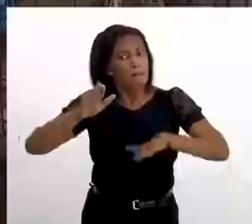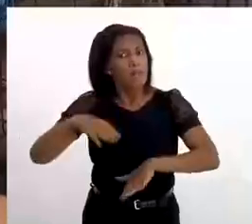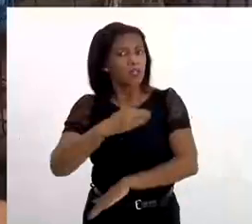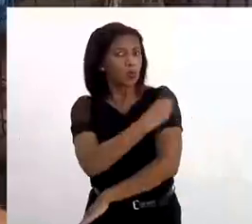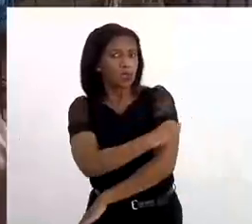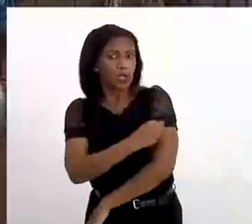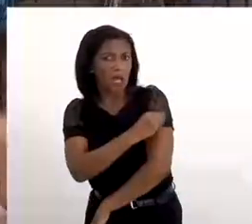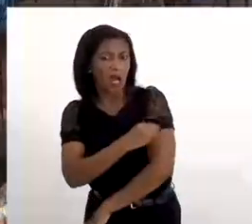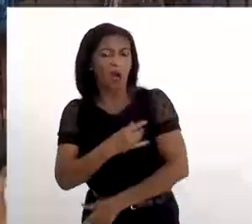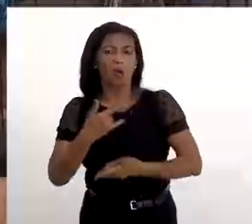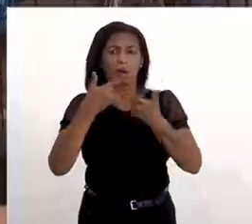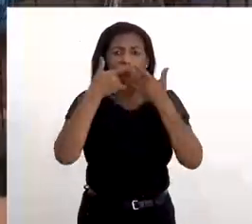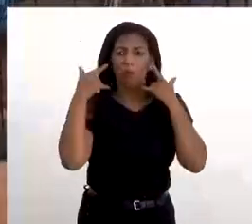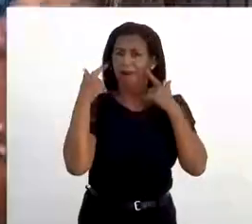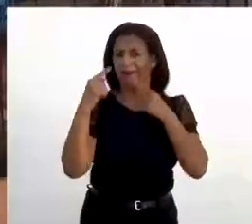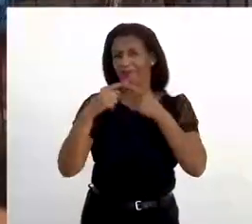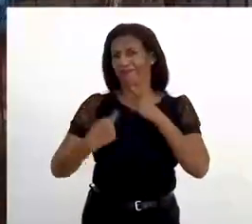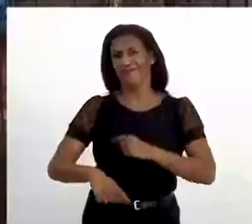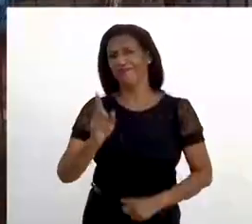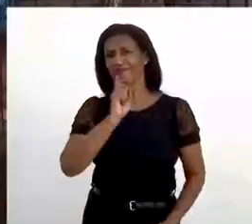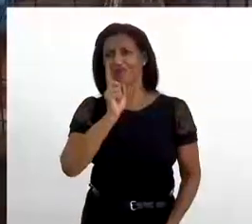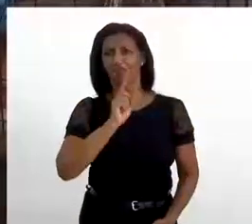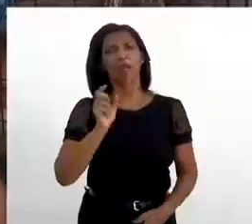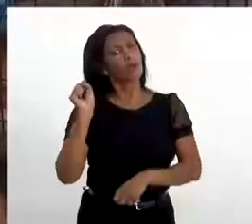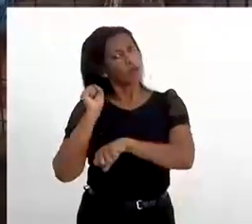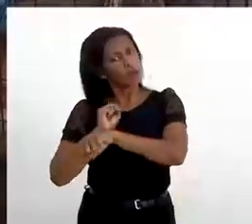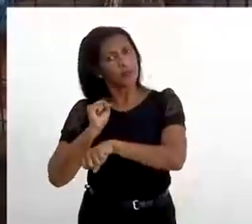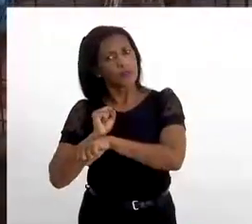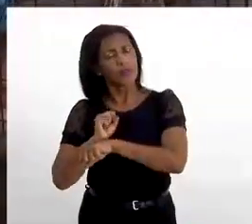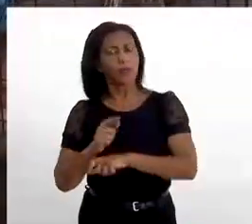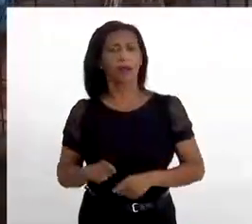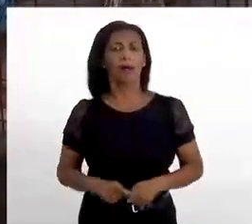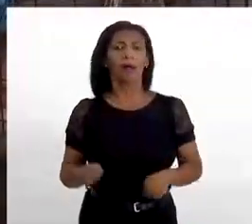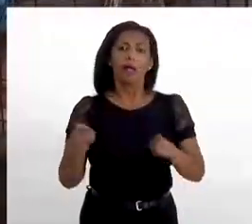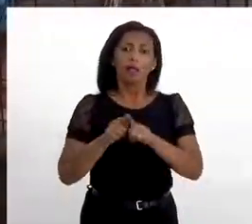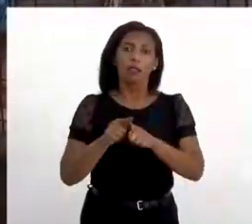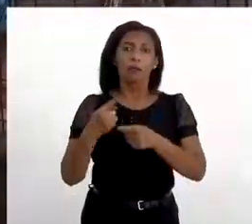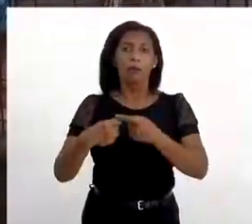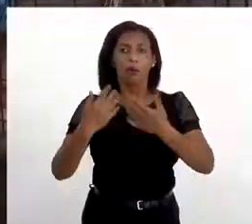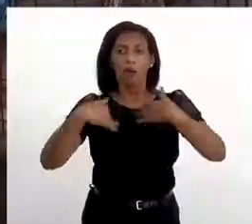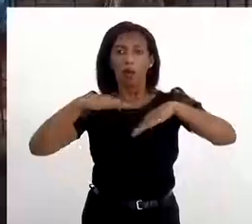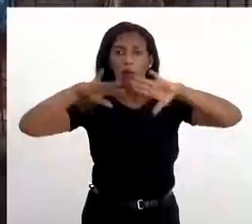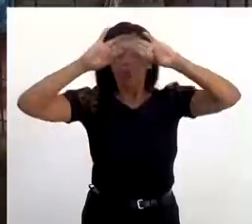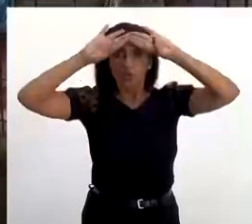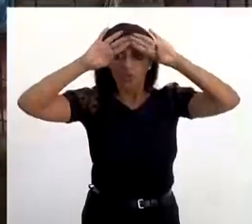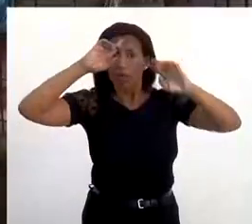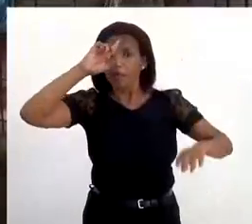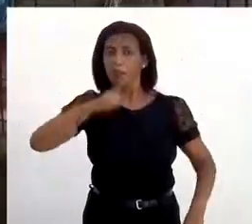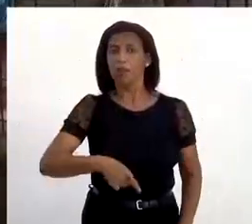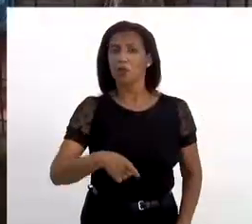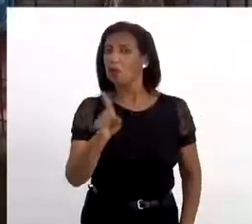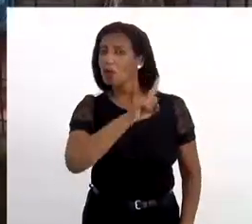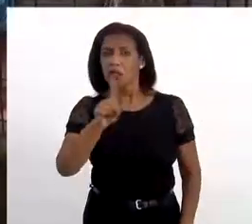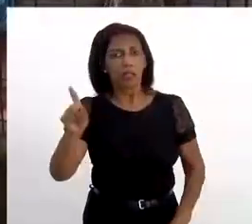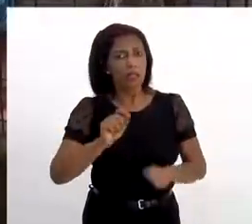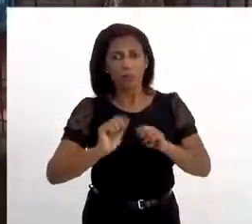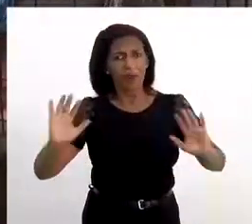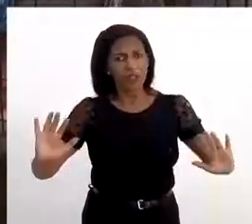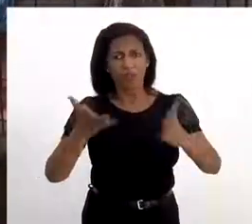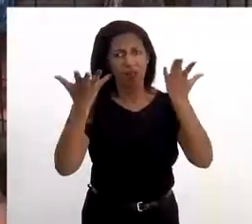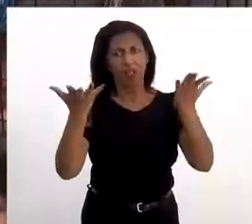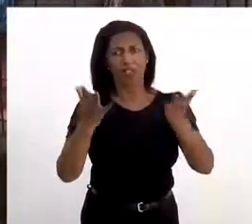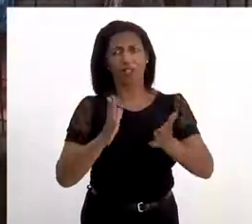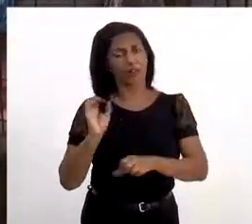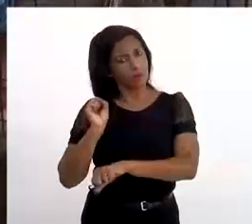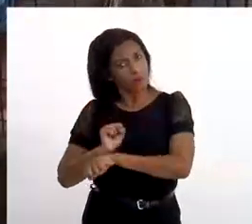máscara, não vai dar certo. Não dá certo. Vamos aguardar, até porque é o orixá que está determinando. Não faça sua festa. Então, não